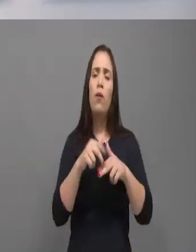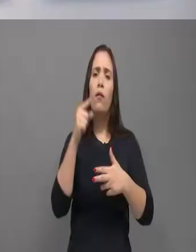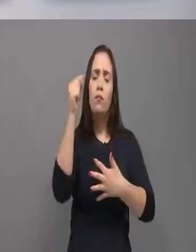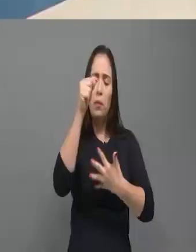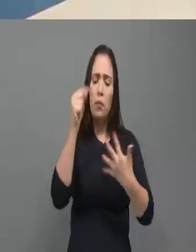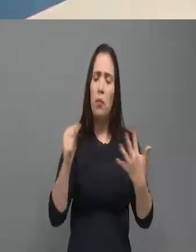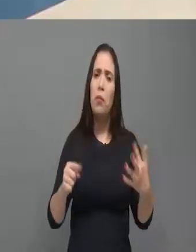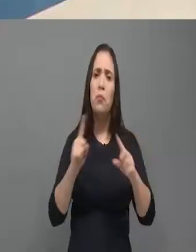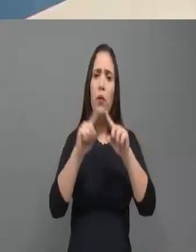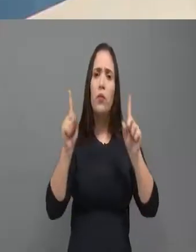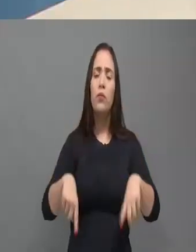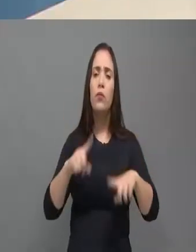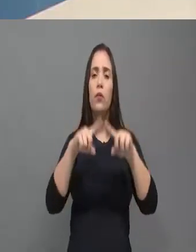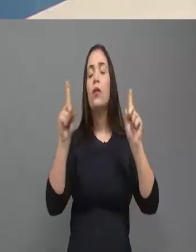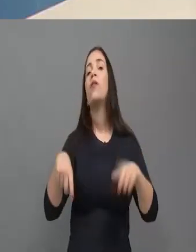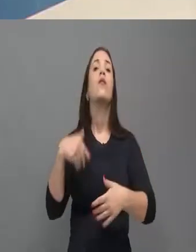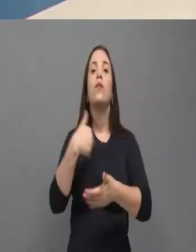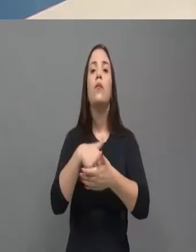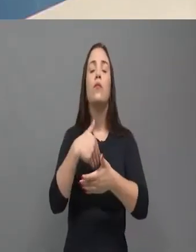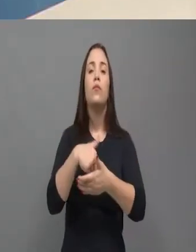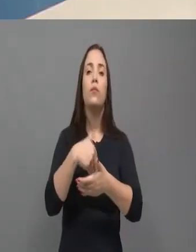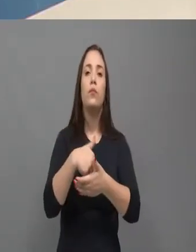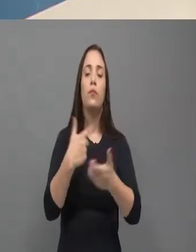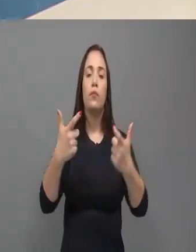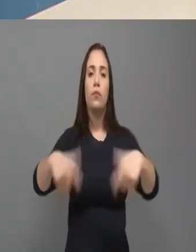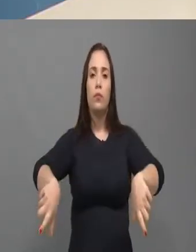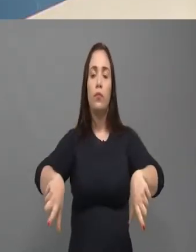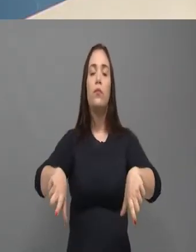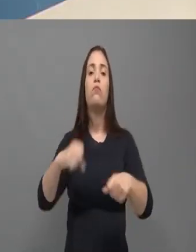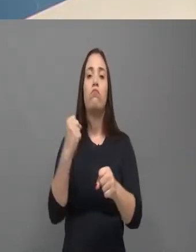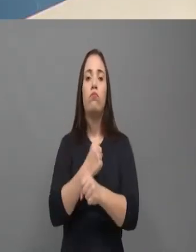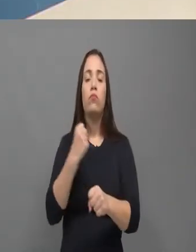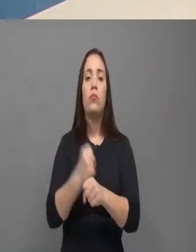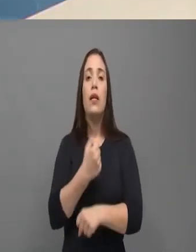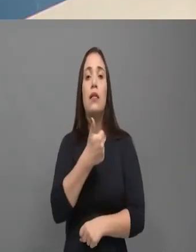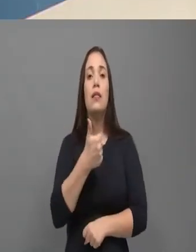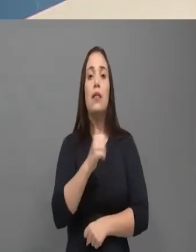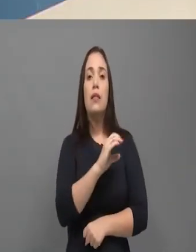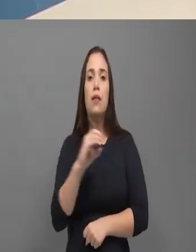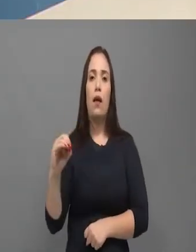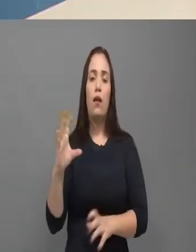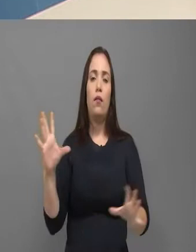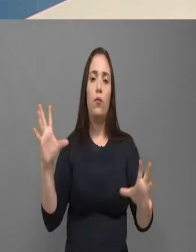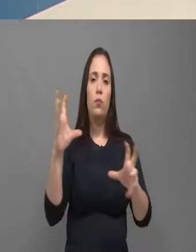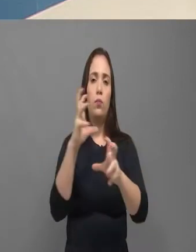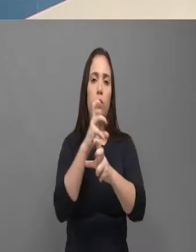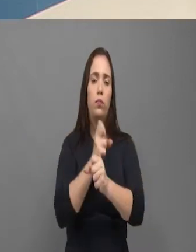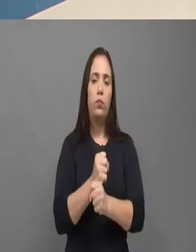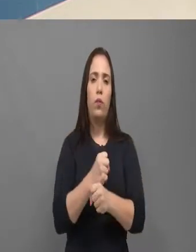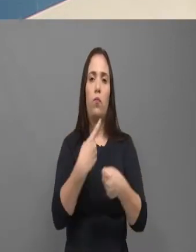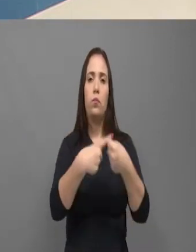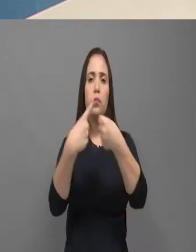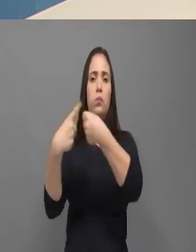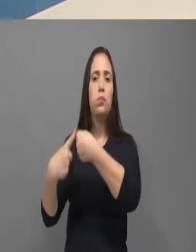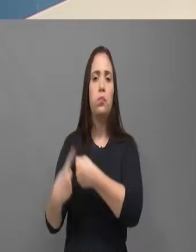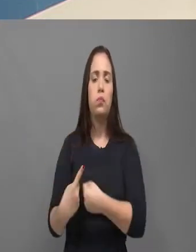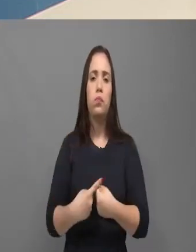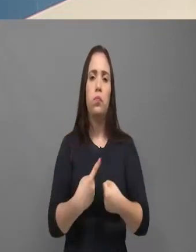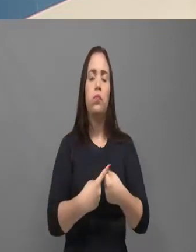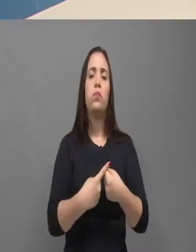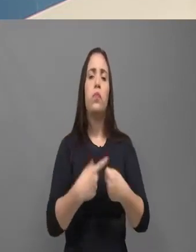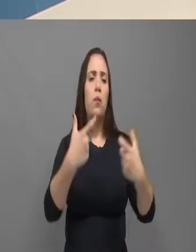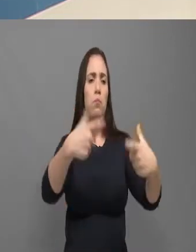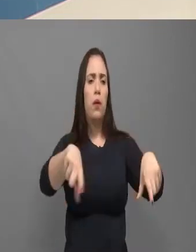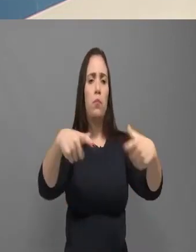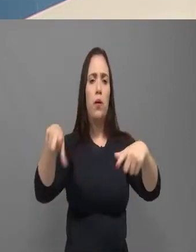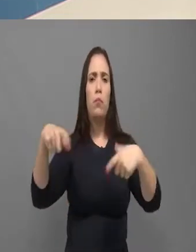É. Então, tudo isso o governo está fazendo. A educação do Estado do Ceará se destacando. Agora, vem o problema da segurança,